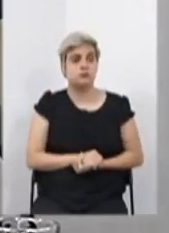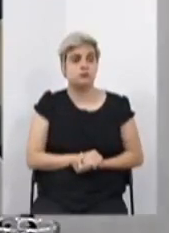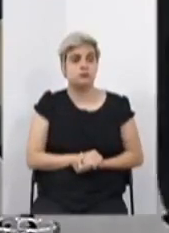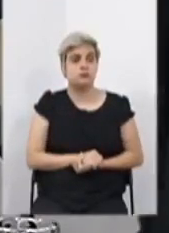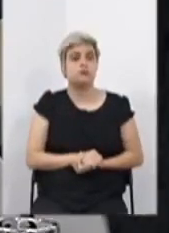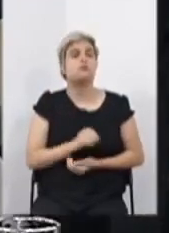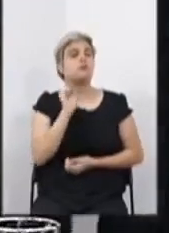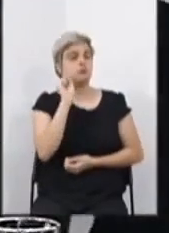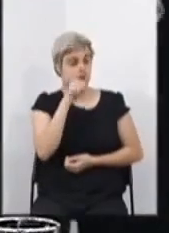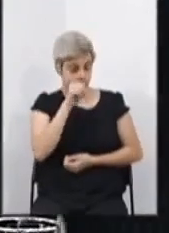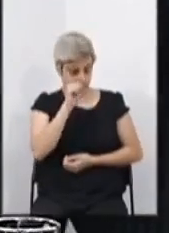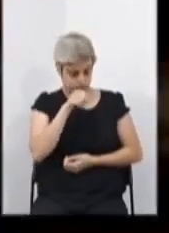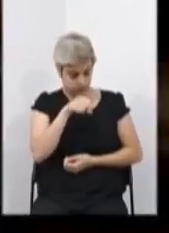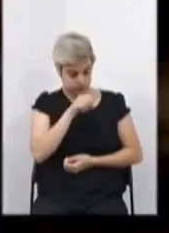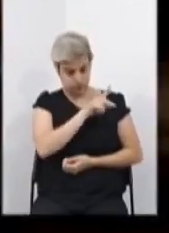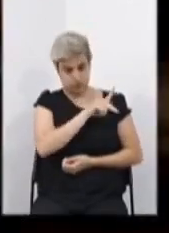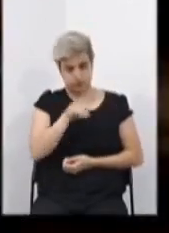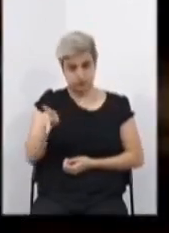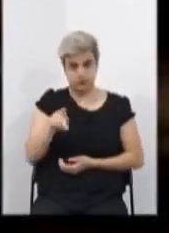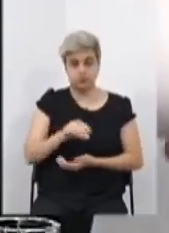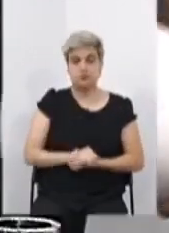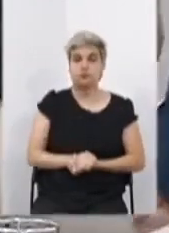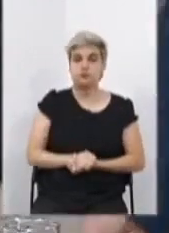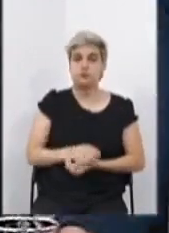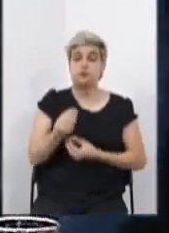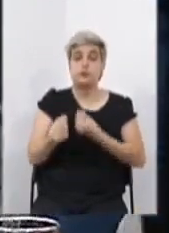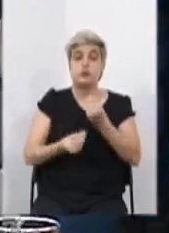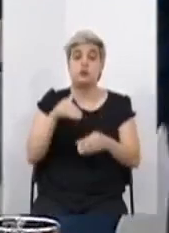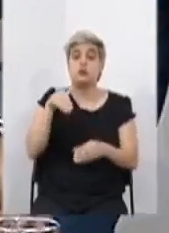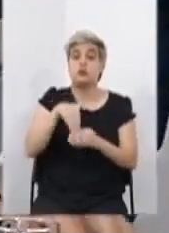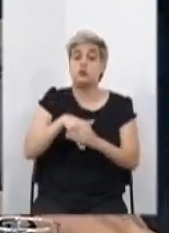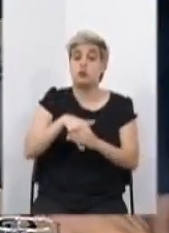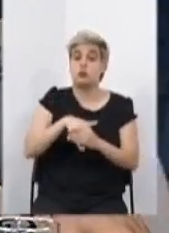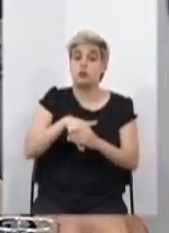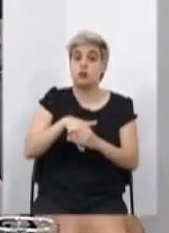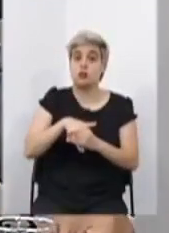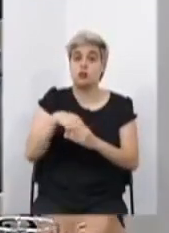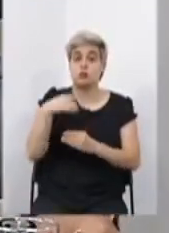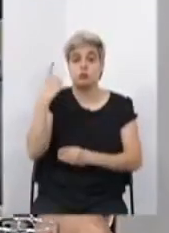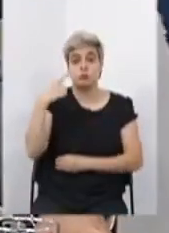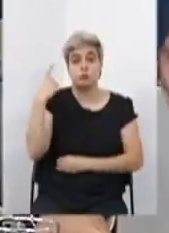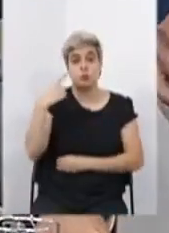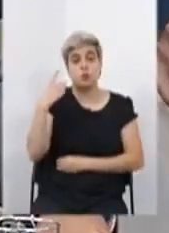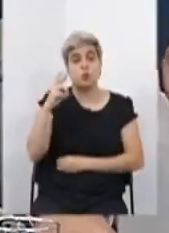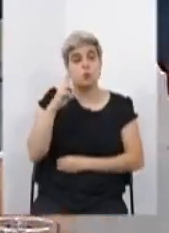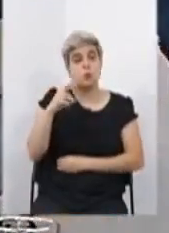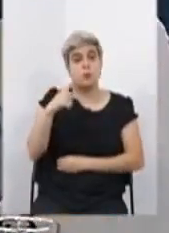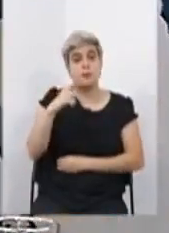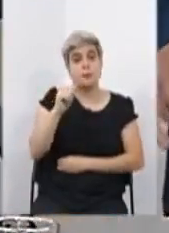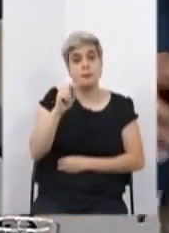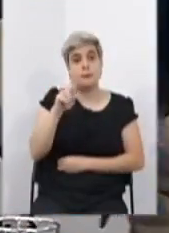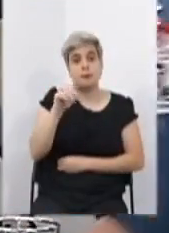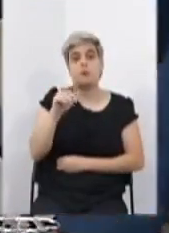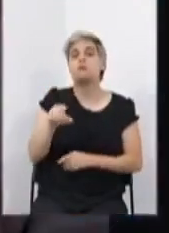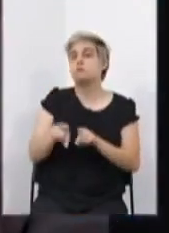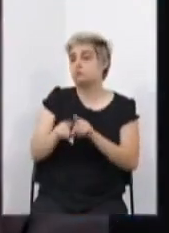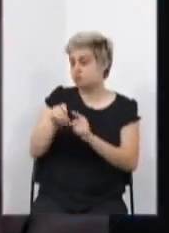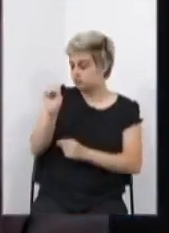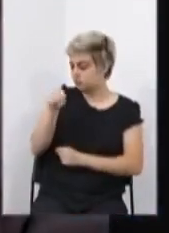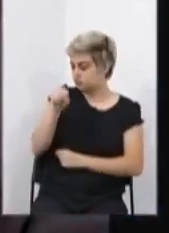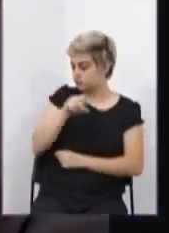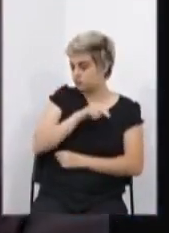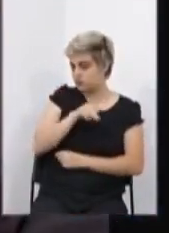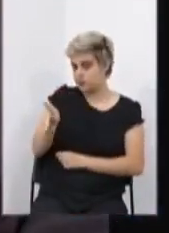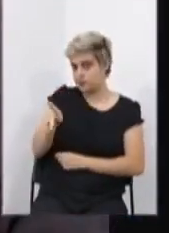Voto sim, senhor presidente. Como vota o deputado doutor Paulo? Voto sim, senhor presidente.